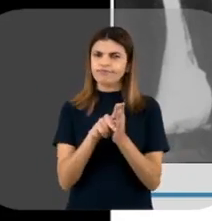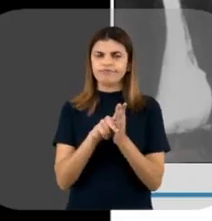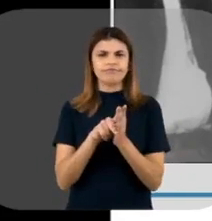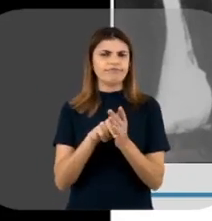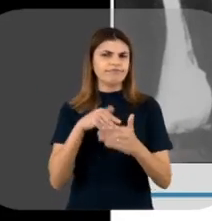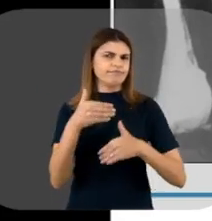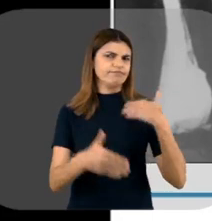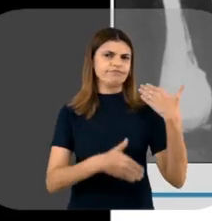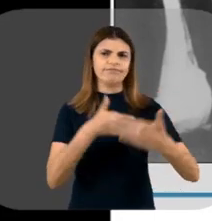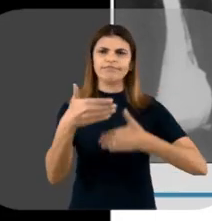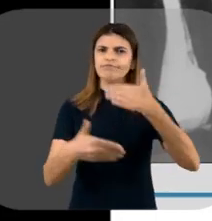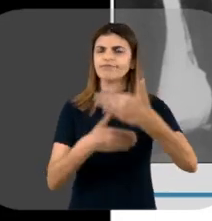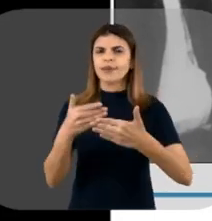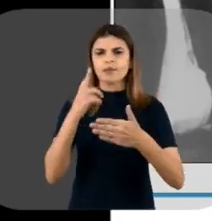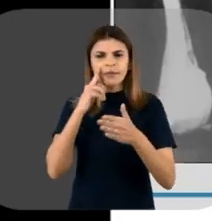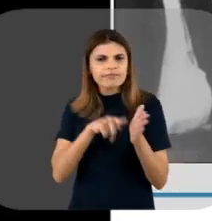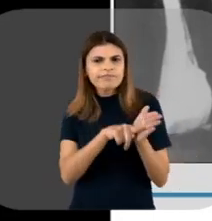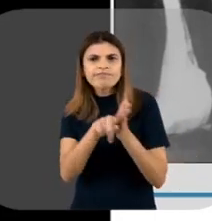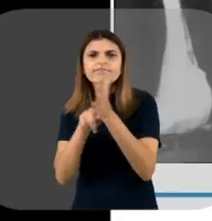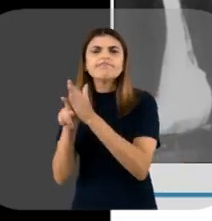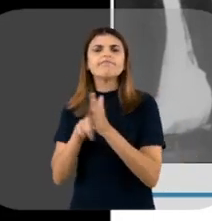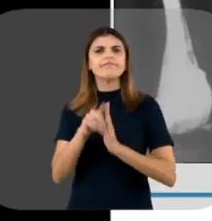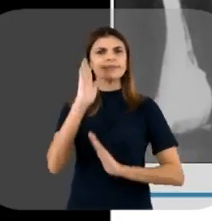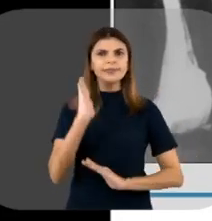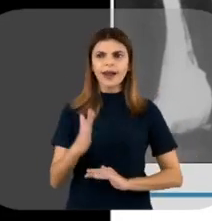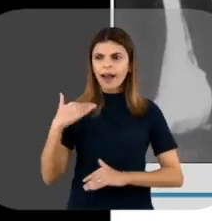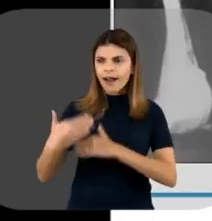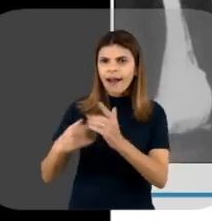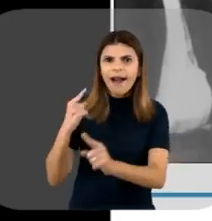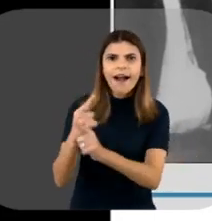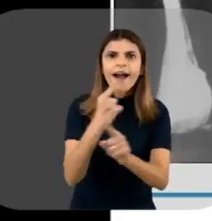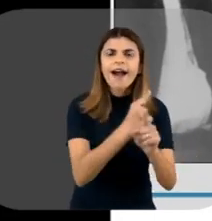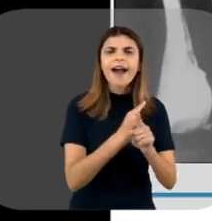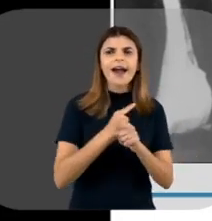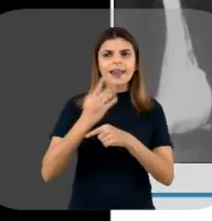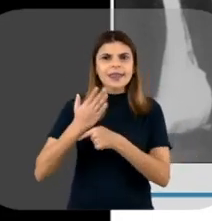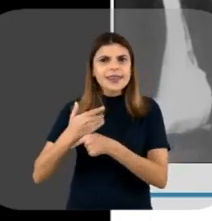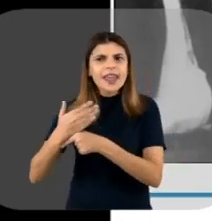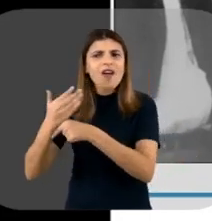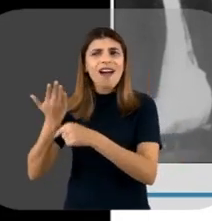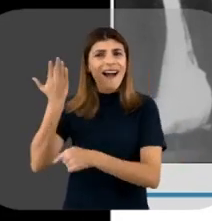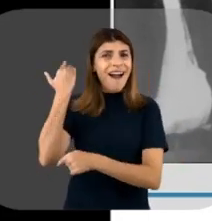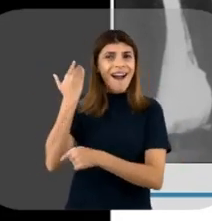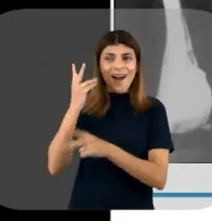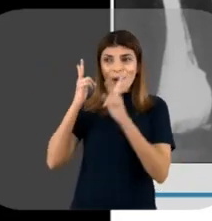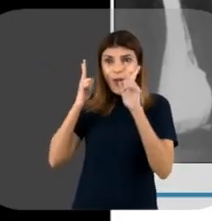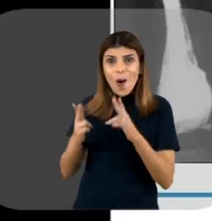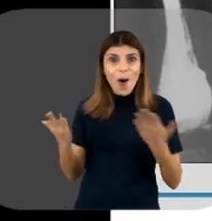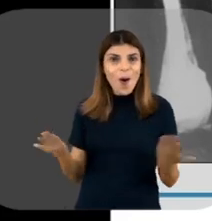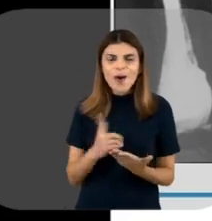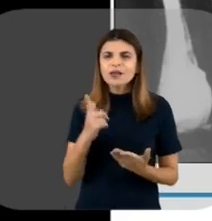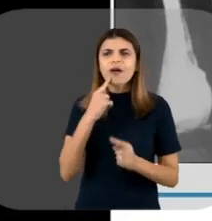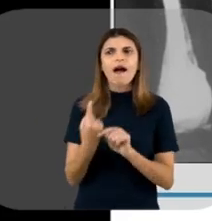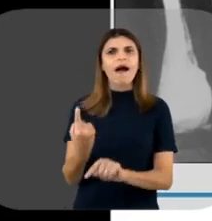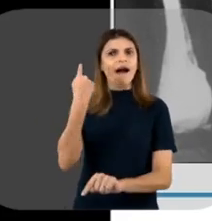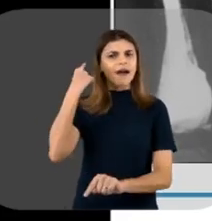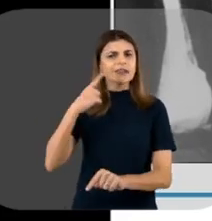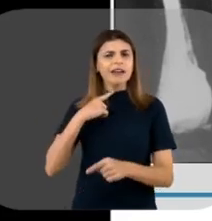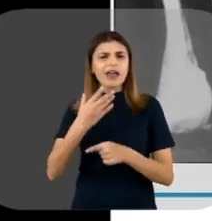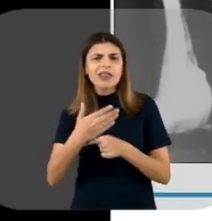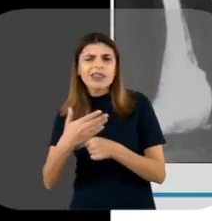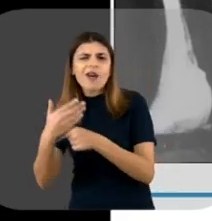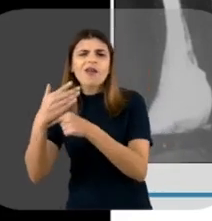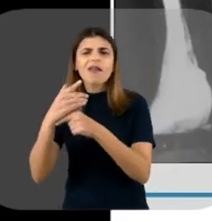frente do tempo, né? Com todo o mínimo de tecnologia que existia naquela época, eles já tiveram